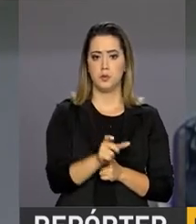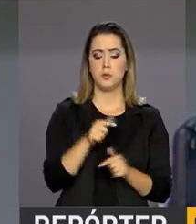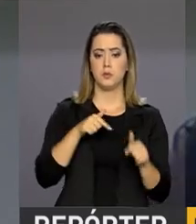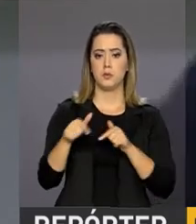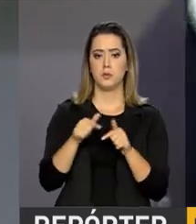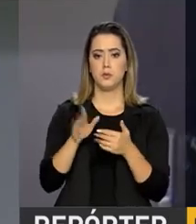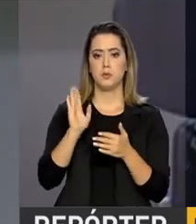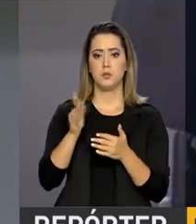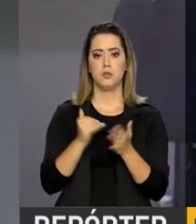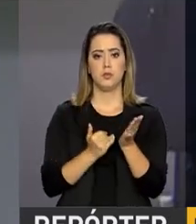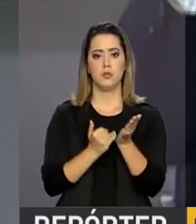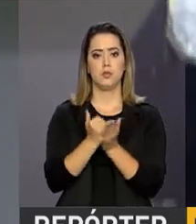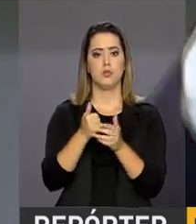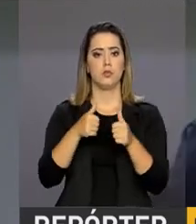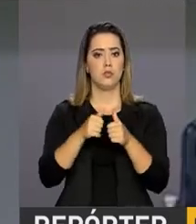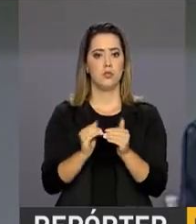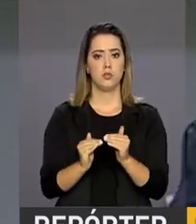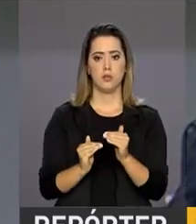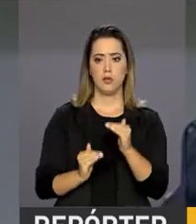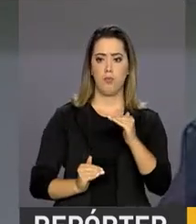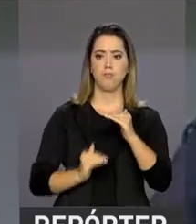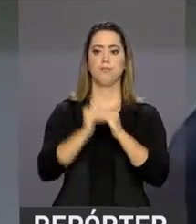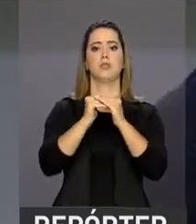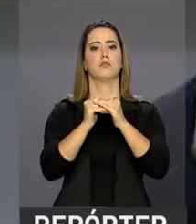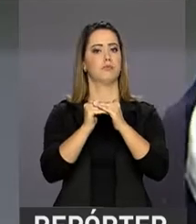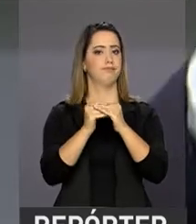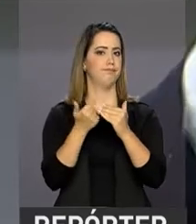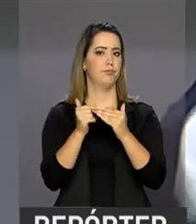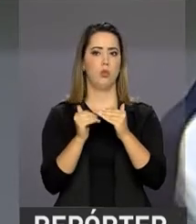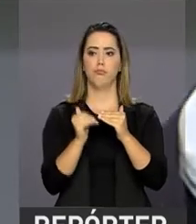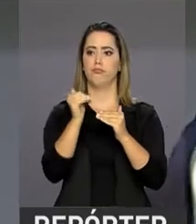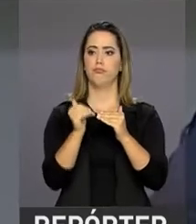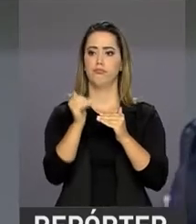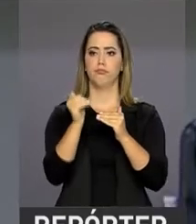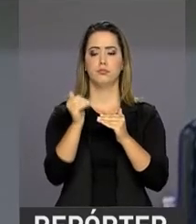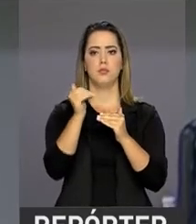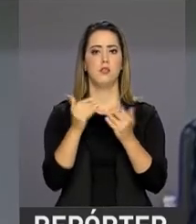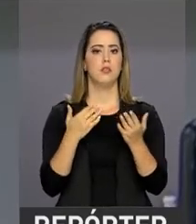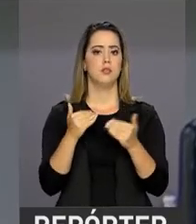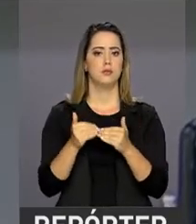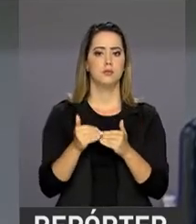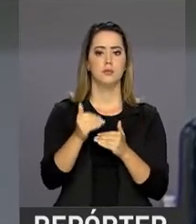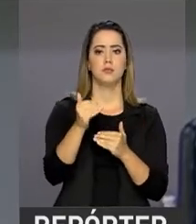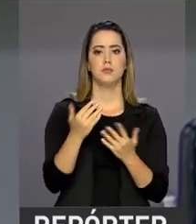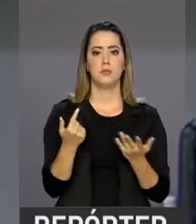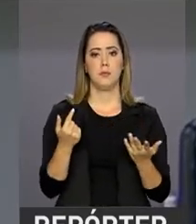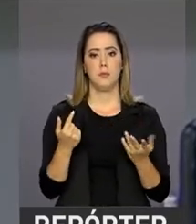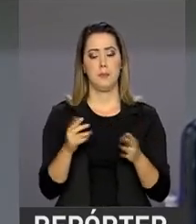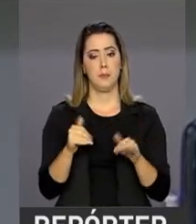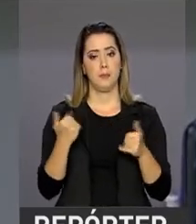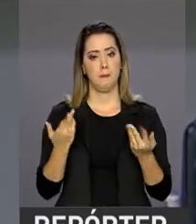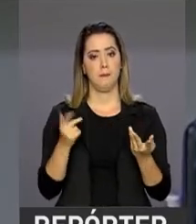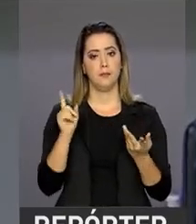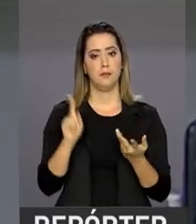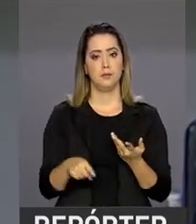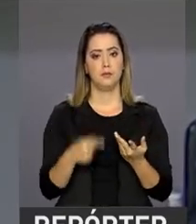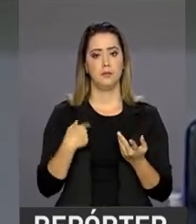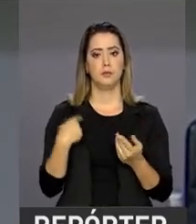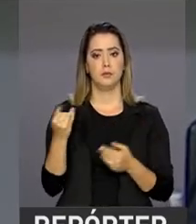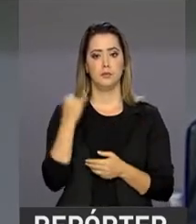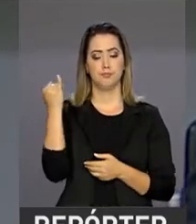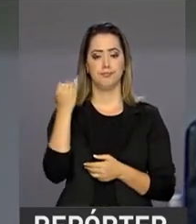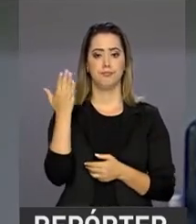já está no topo das carreiras e, portanto, ele não tem perspectivas de continuidade de crescimento. Isso tem efeitos